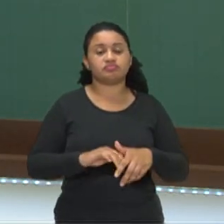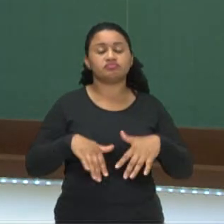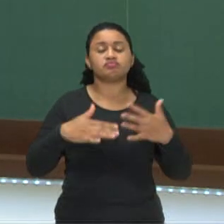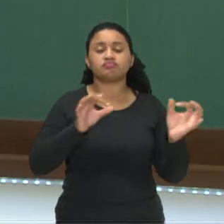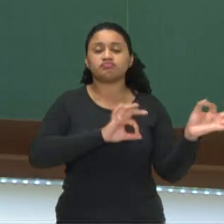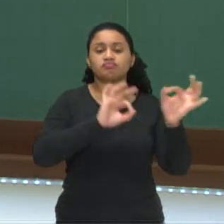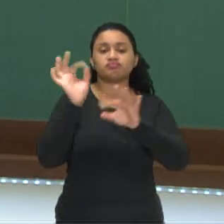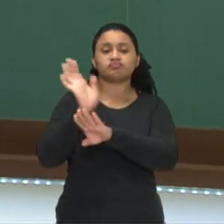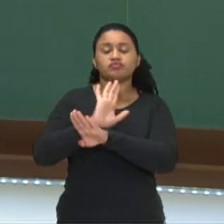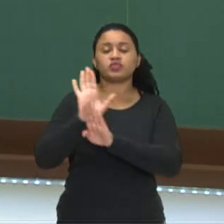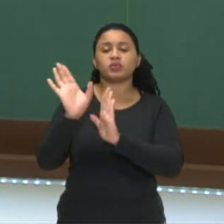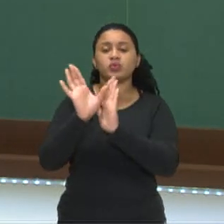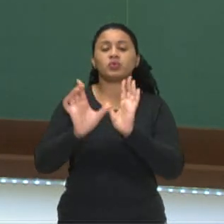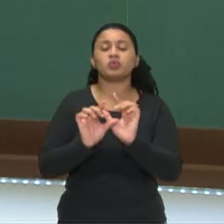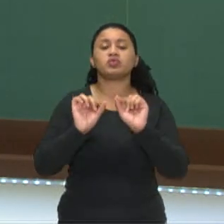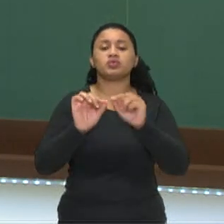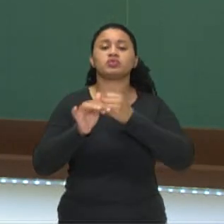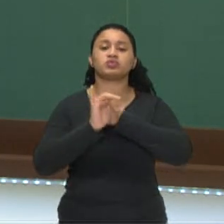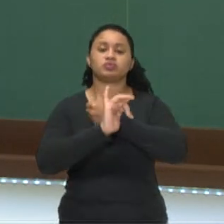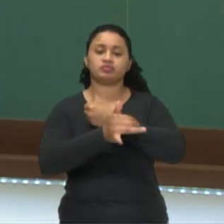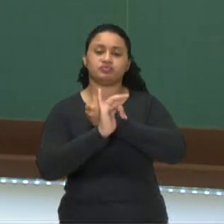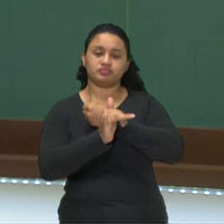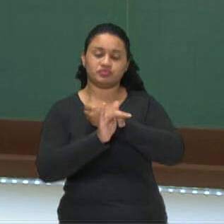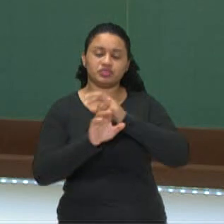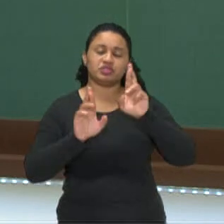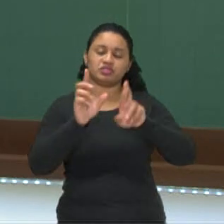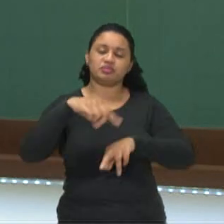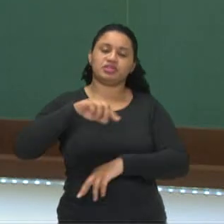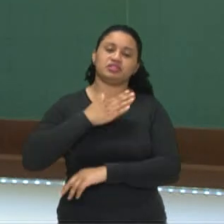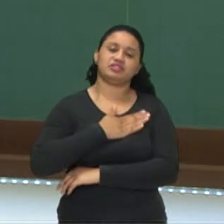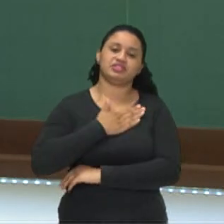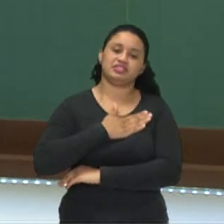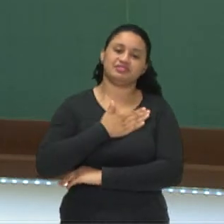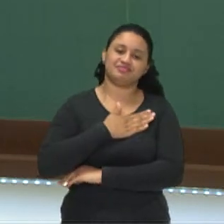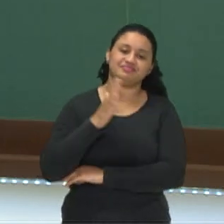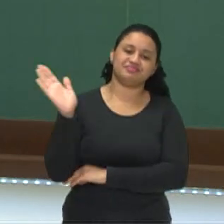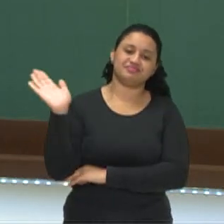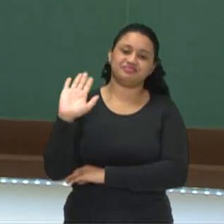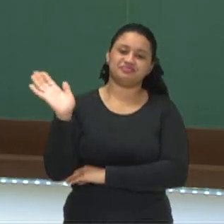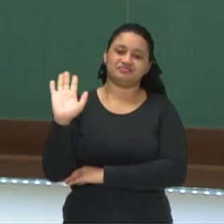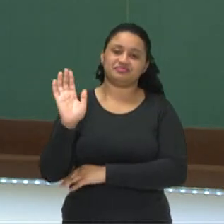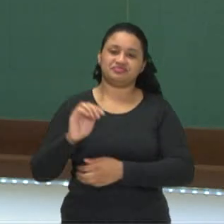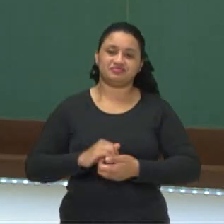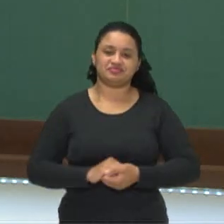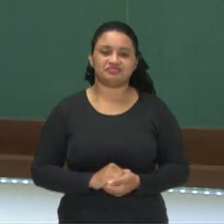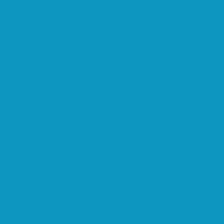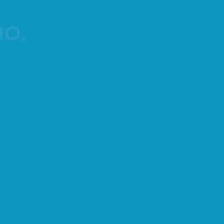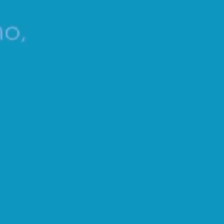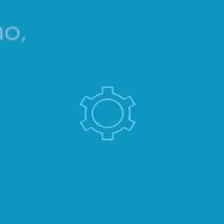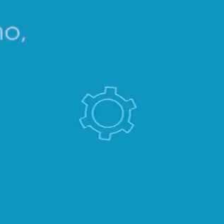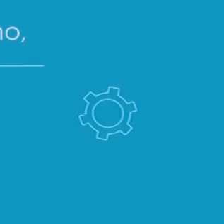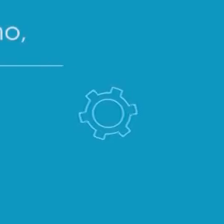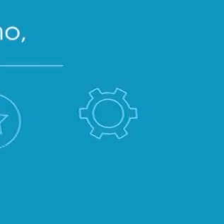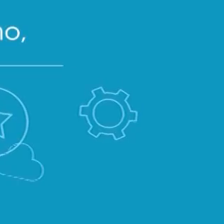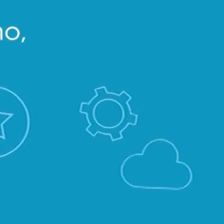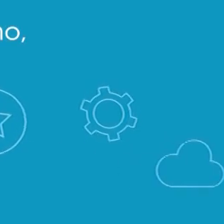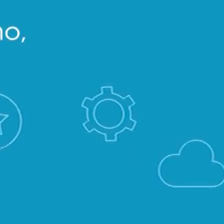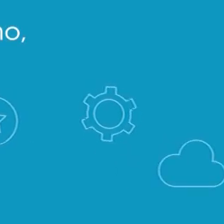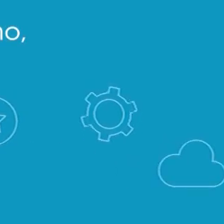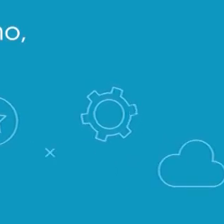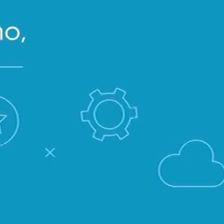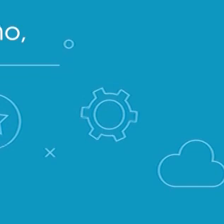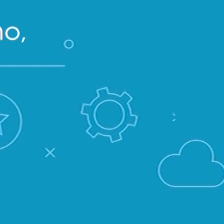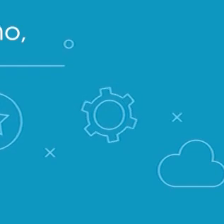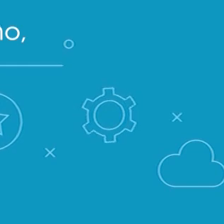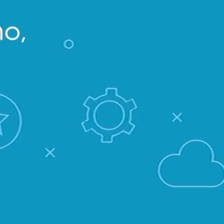Neste vídeo nós falamos sobre a crônica. Eu espero que vocês tenham gostado. Até breve! O que vocês